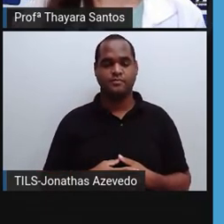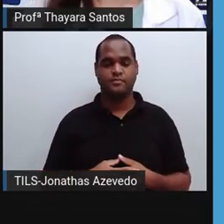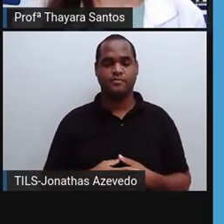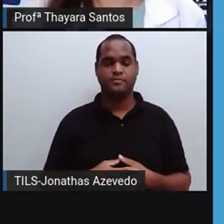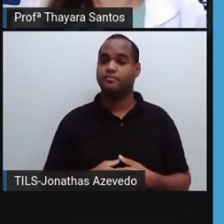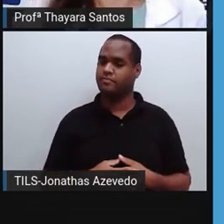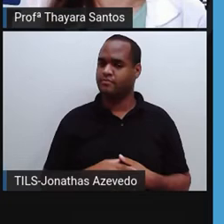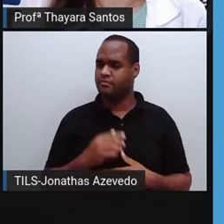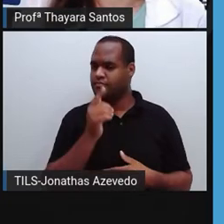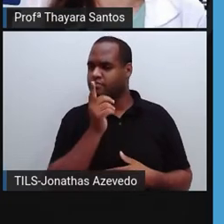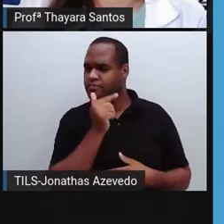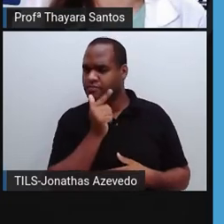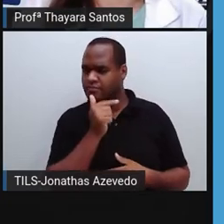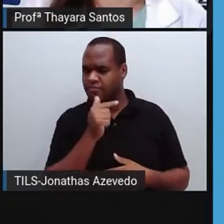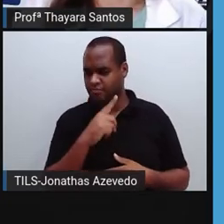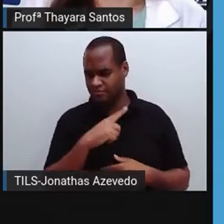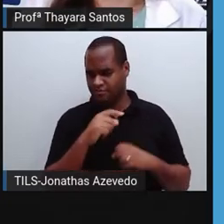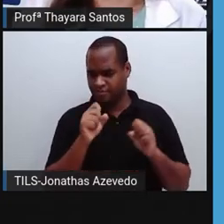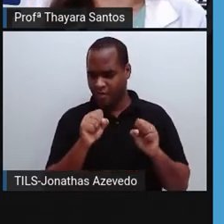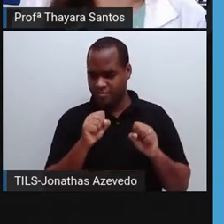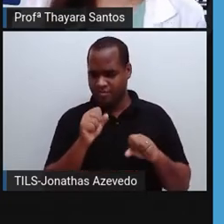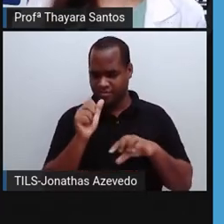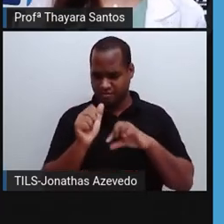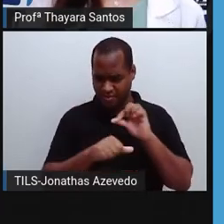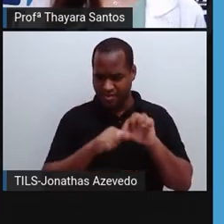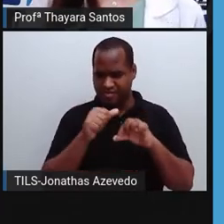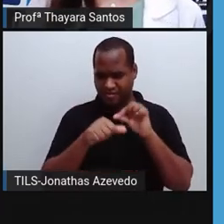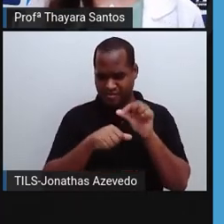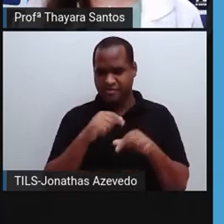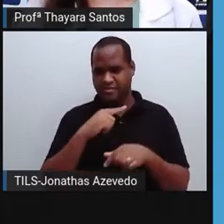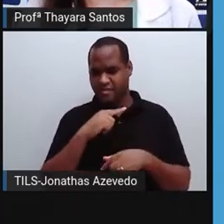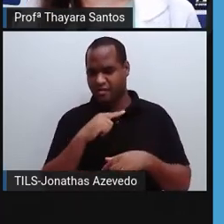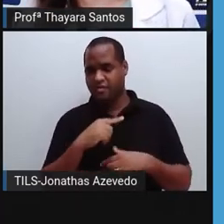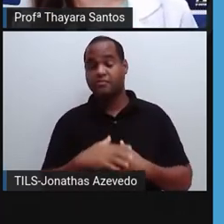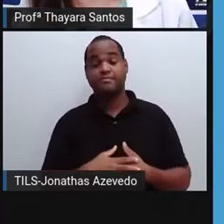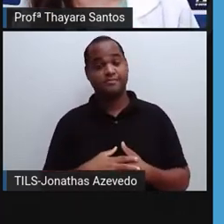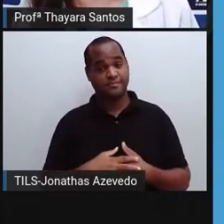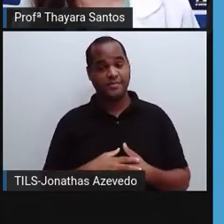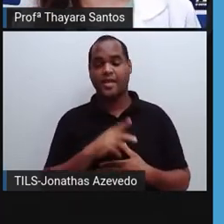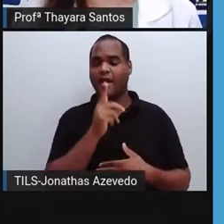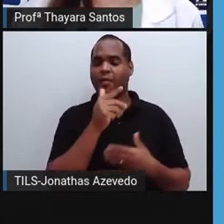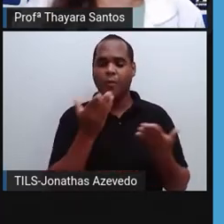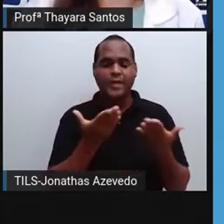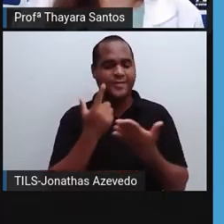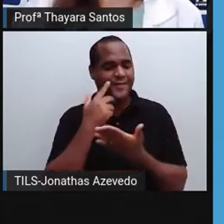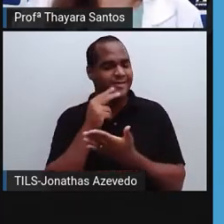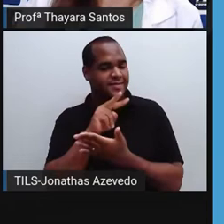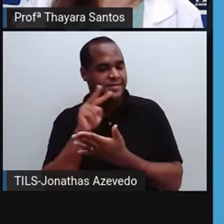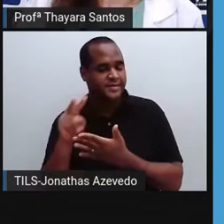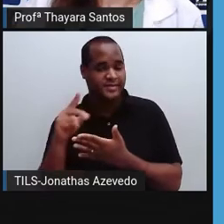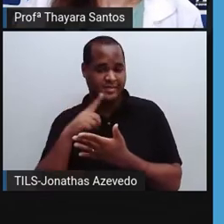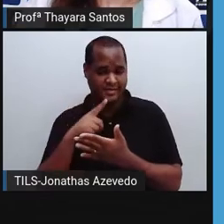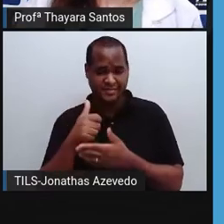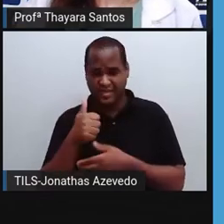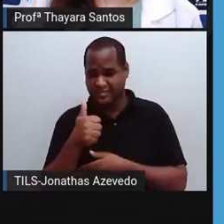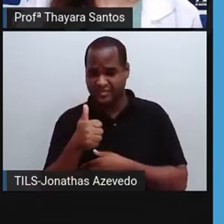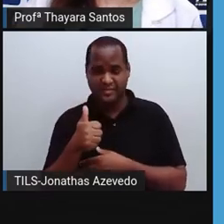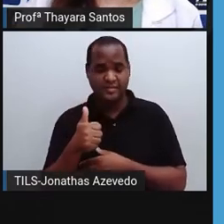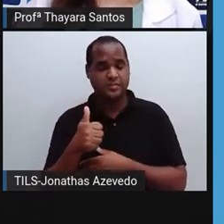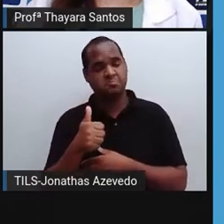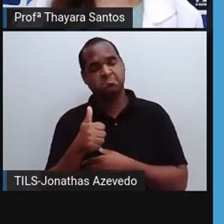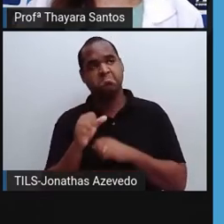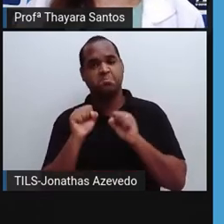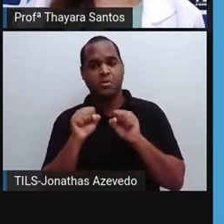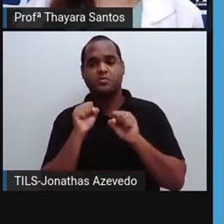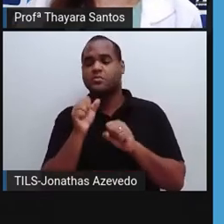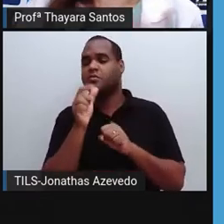E essa água, será que ela se renova? E aí, será que toda água que a gente tem hoje a gente sempre teve? Será que